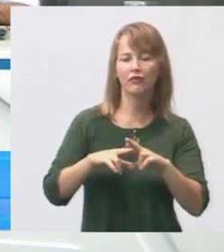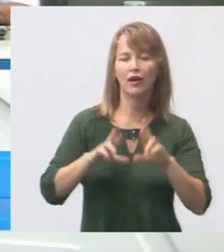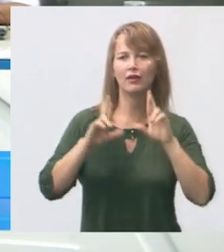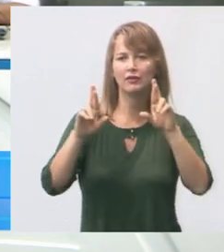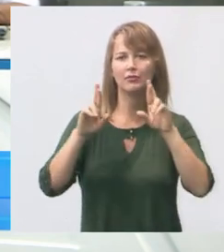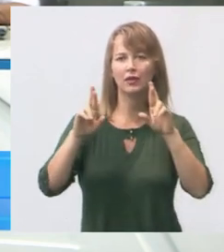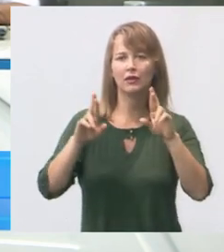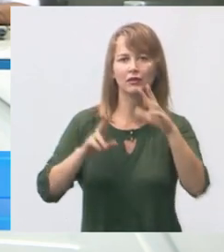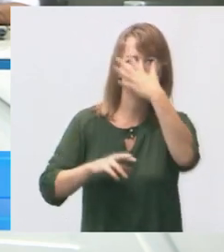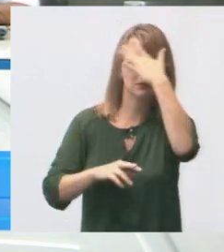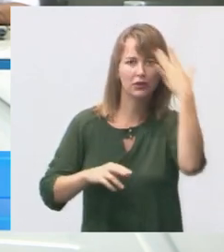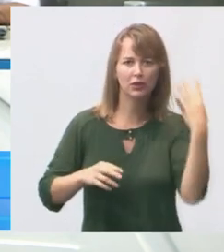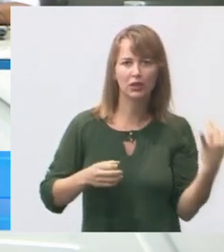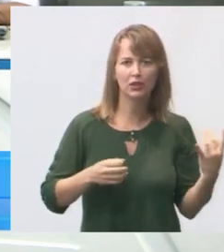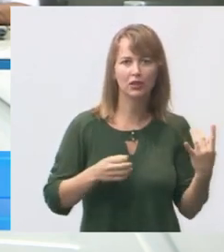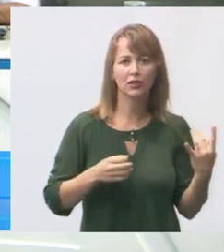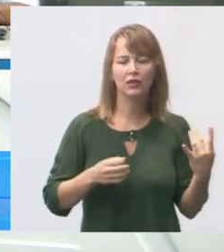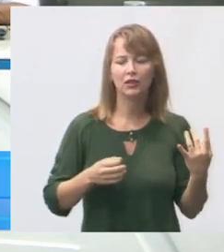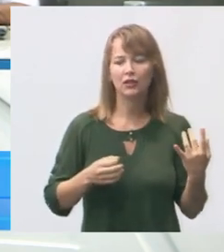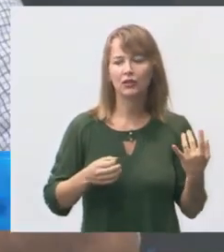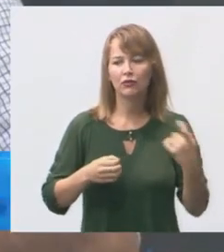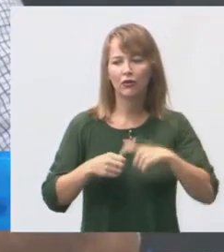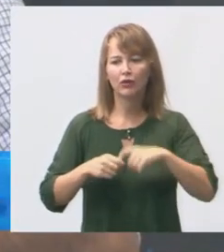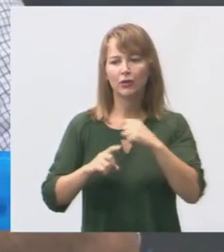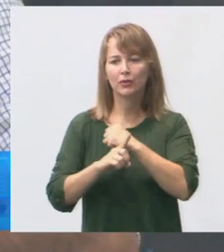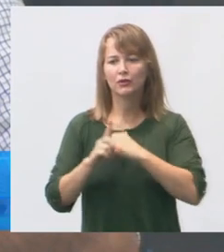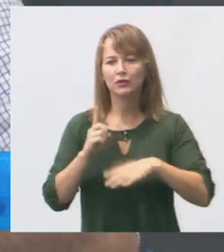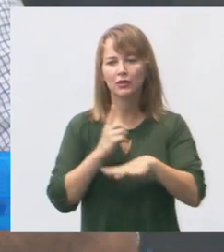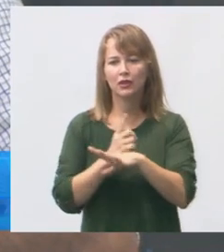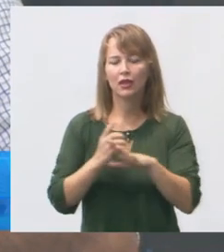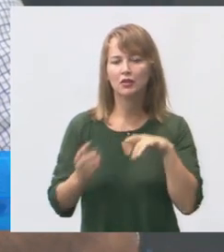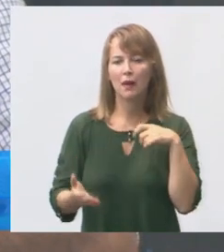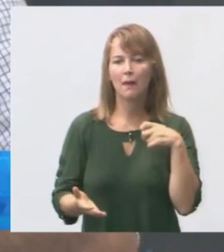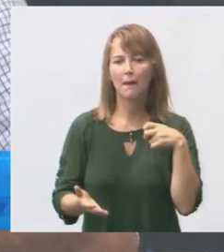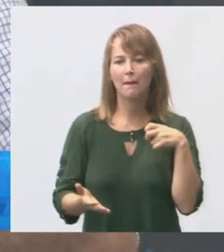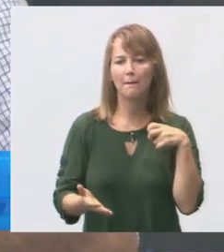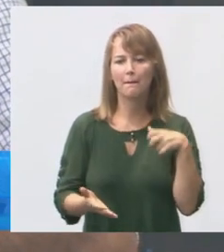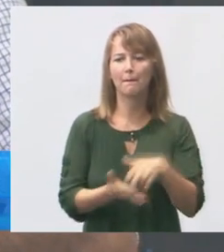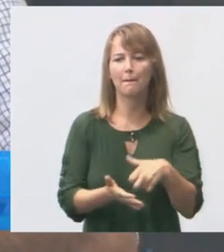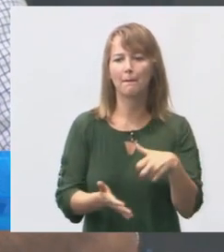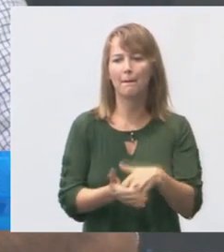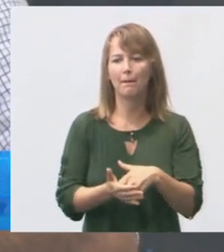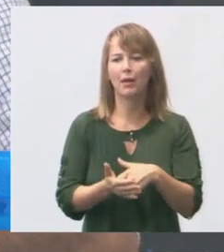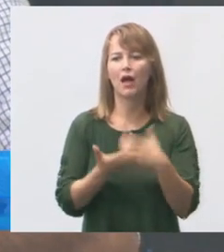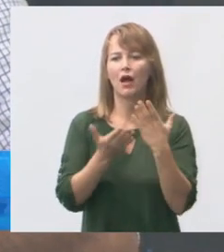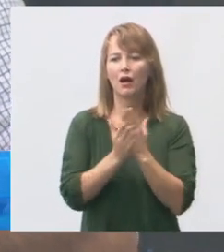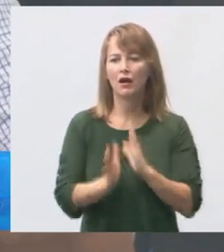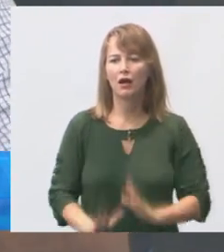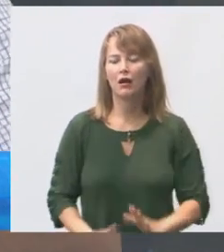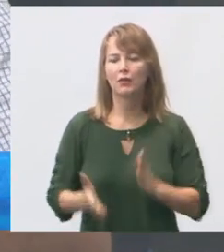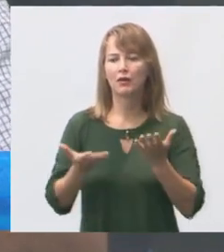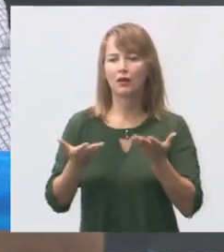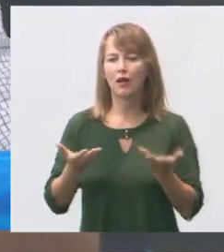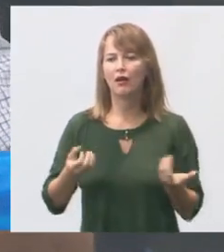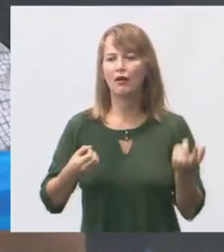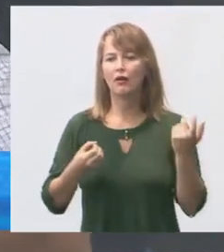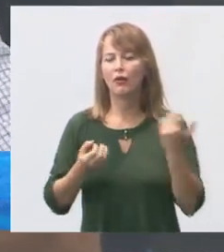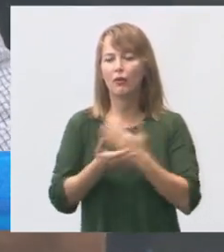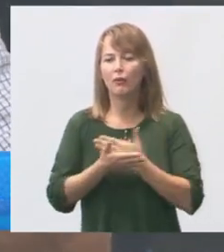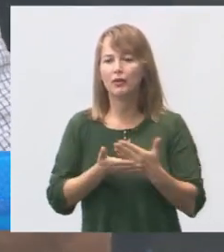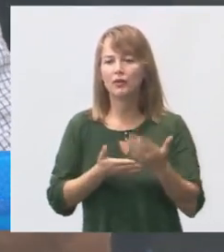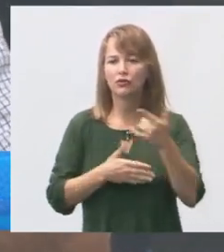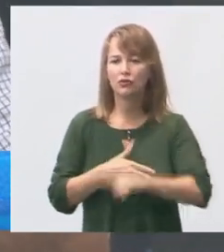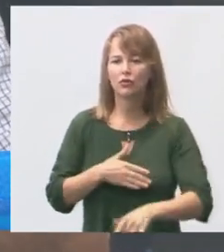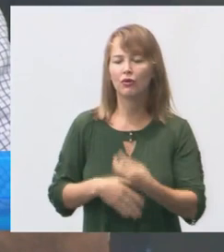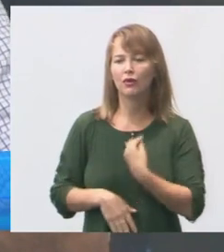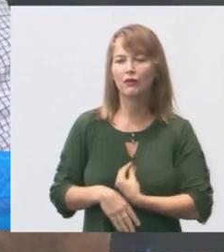que sai do sistema prisional e paga a sua dívida e quer recomeçar a vida e precisa muitas vezes do apoio